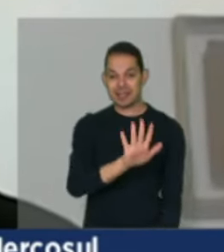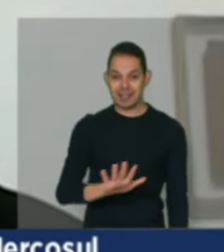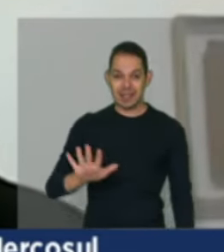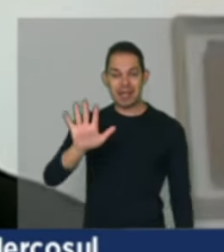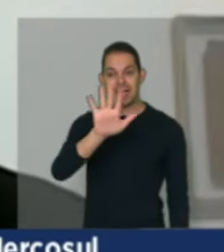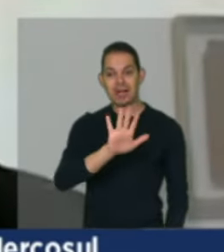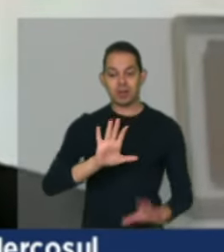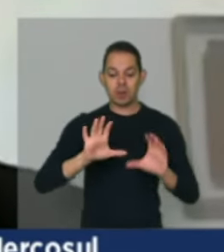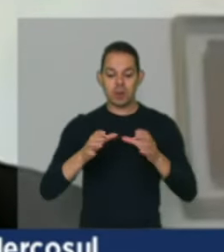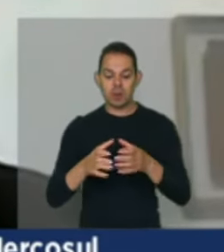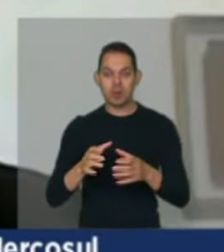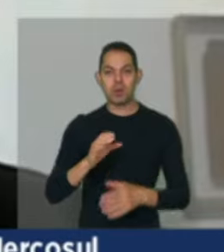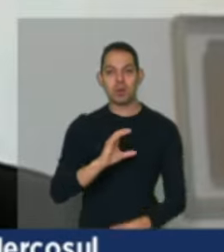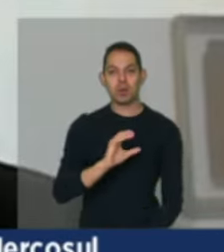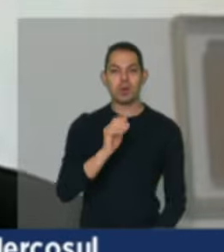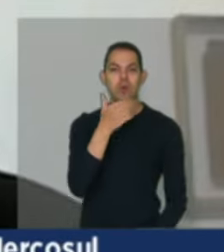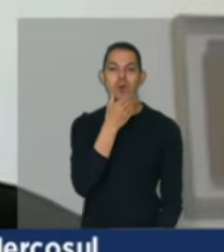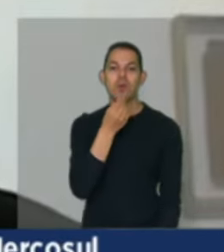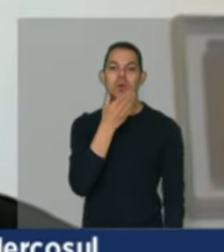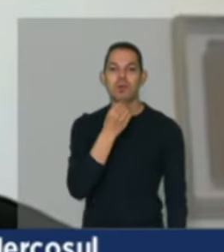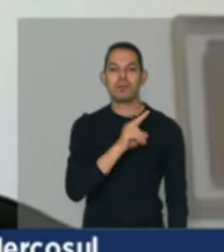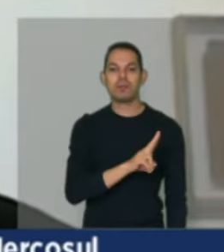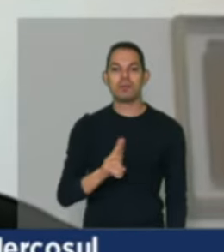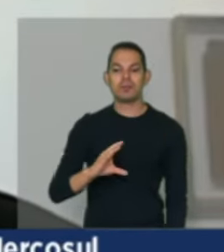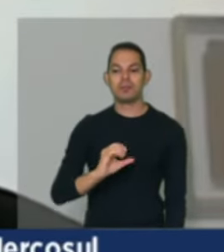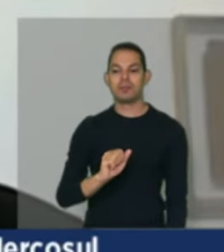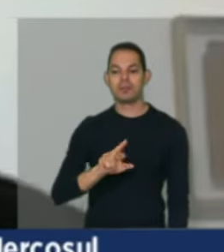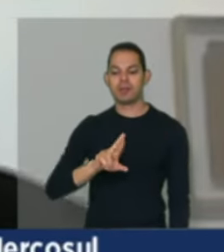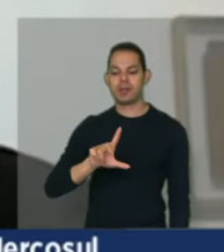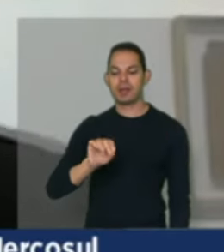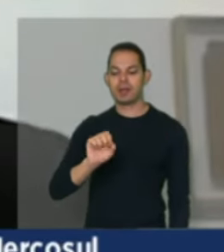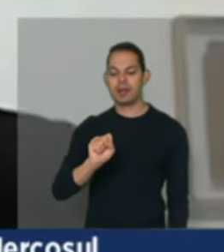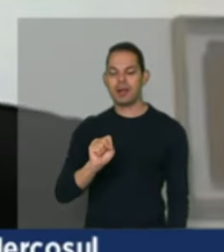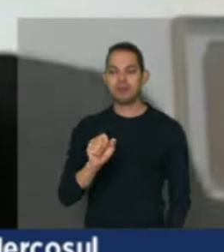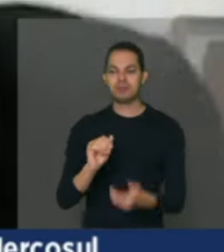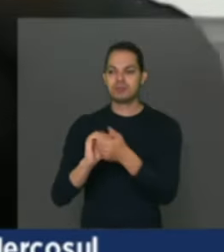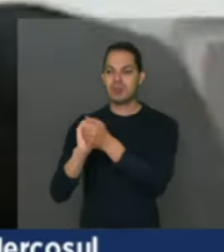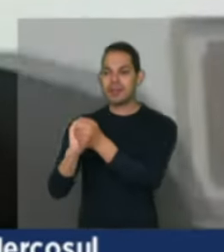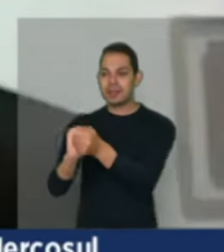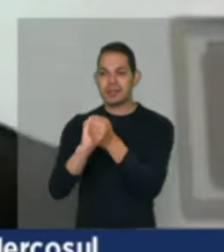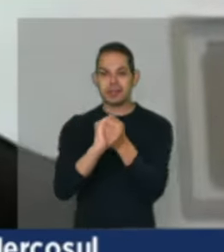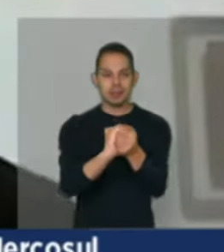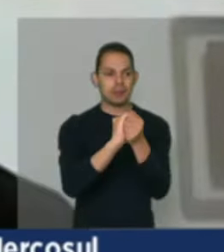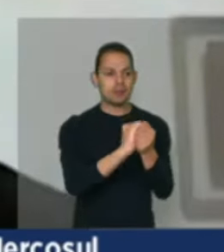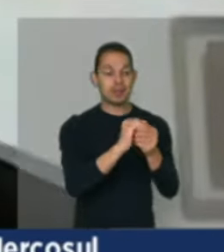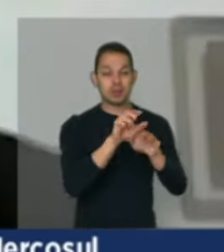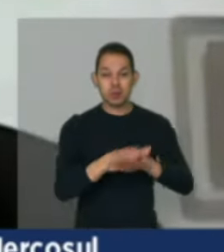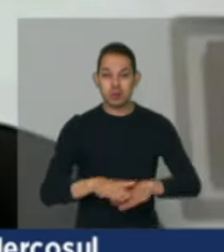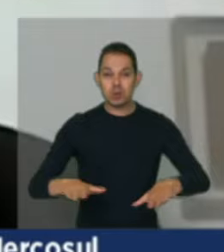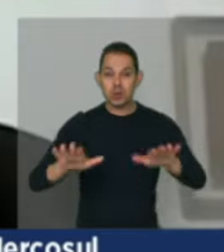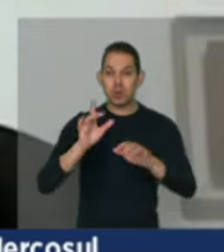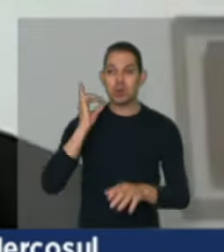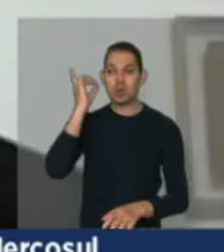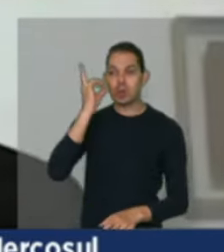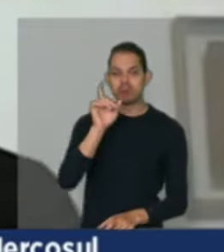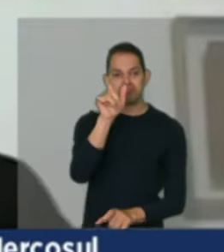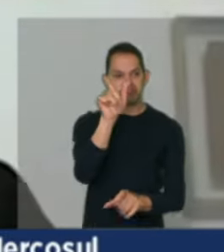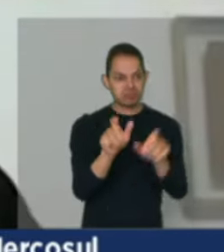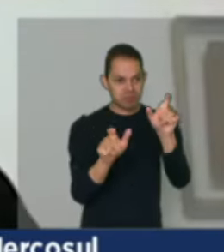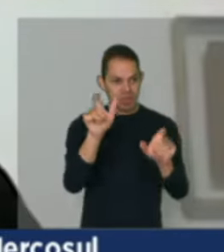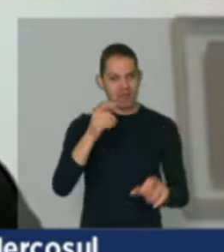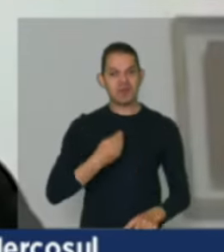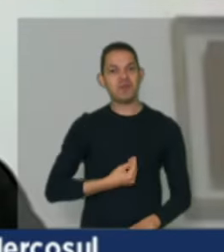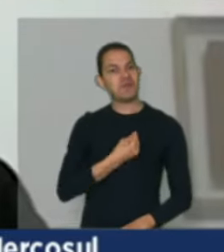Carlos Veras. Saudar todos os demais deputados presentes nesta